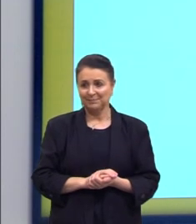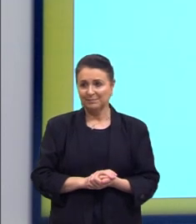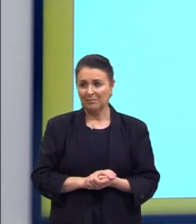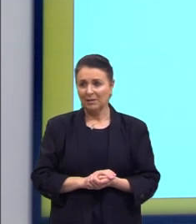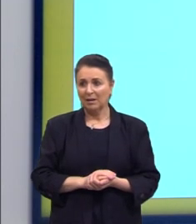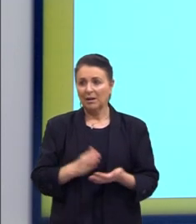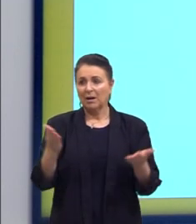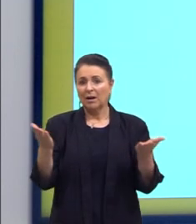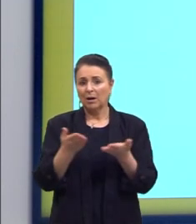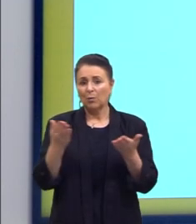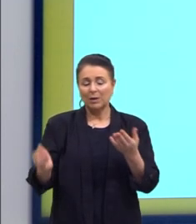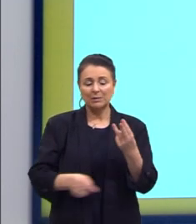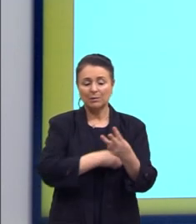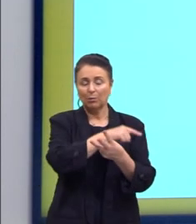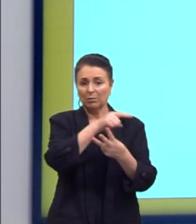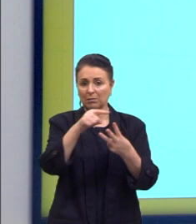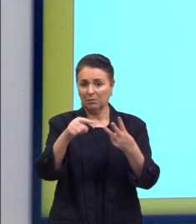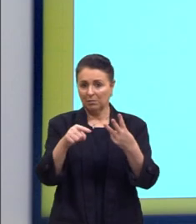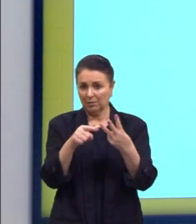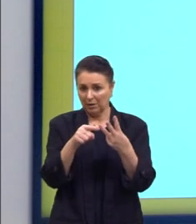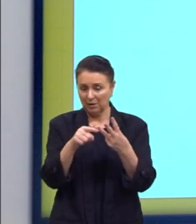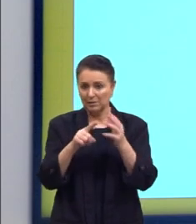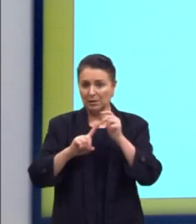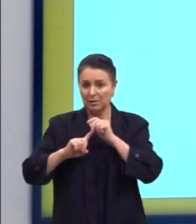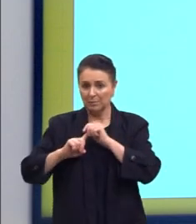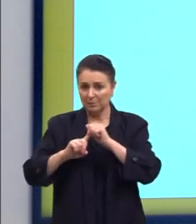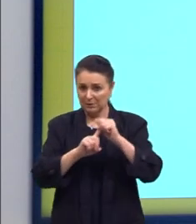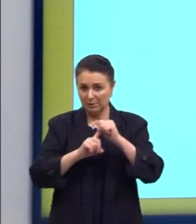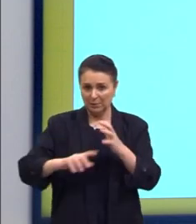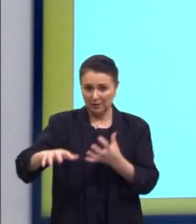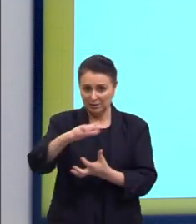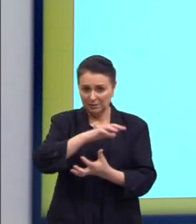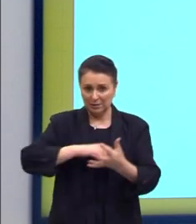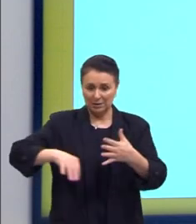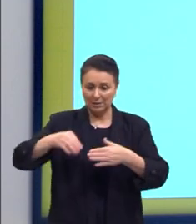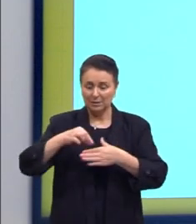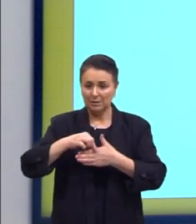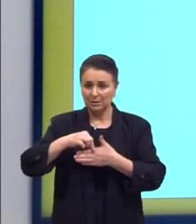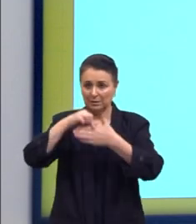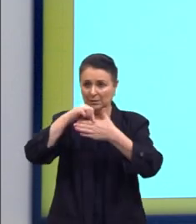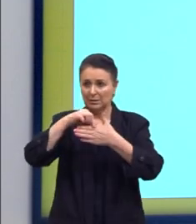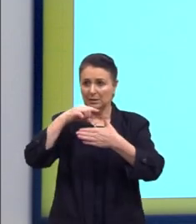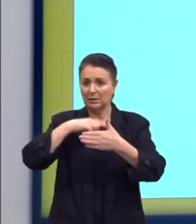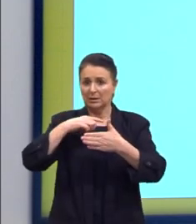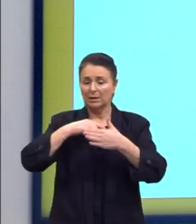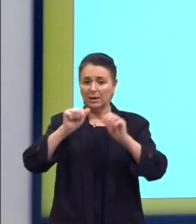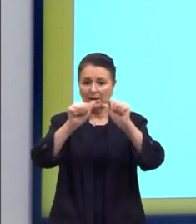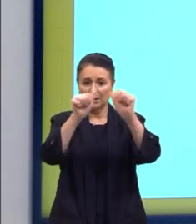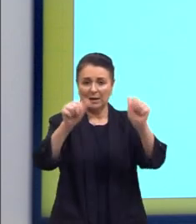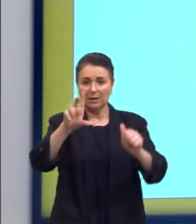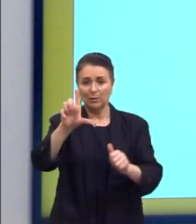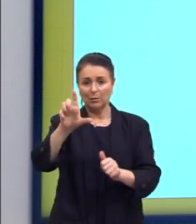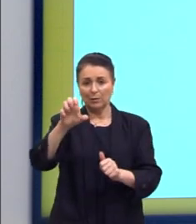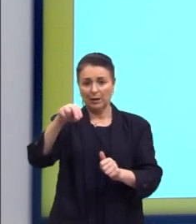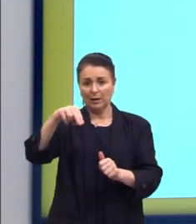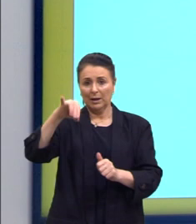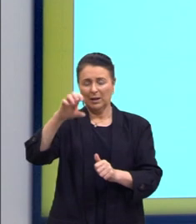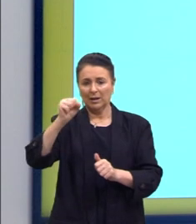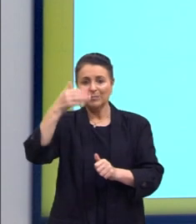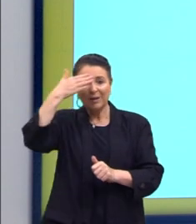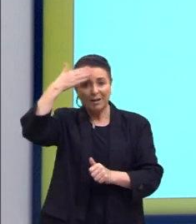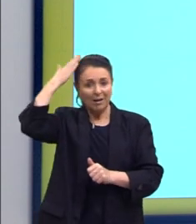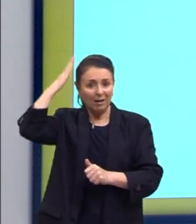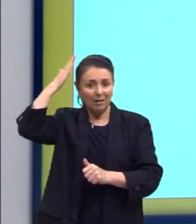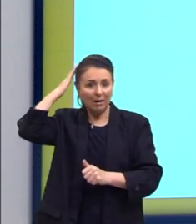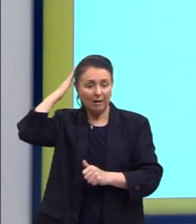E a gente vai falar, então, desses principais líderes revolucionários. A gente tem aqui a imagem do Lenin, carequinha,